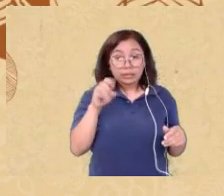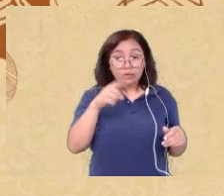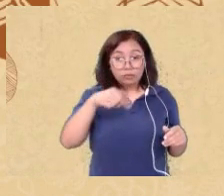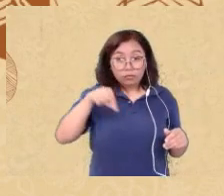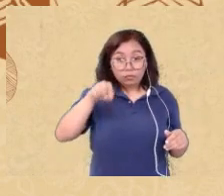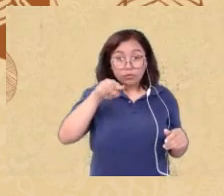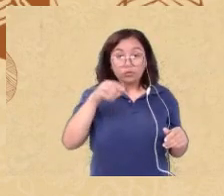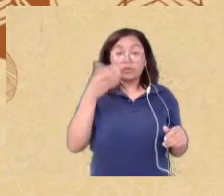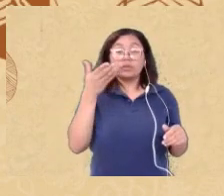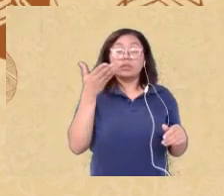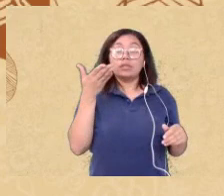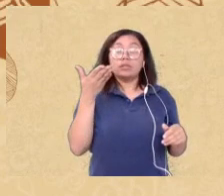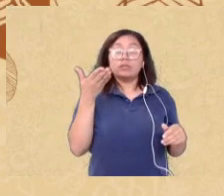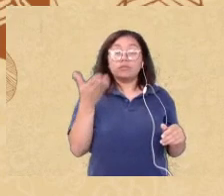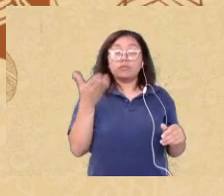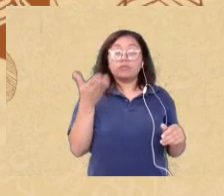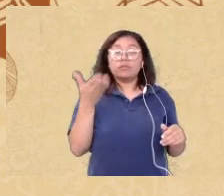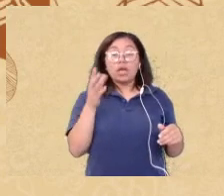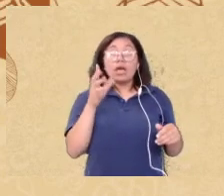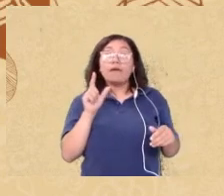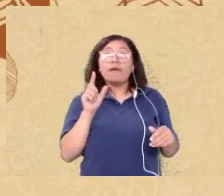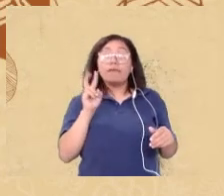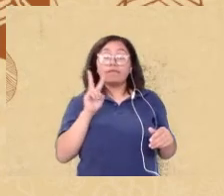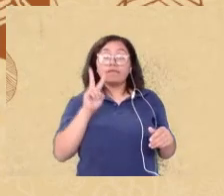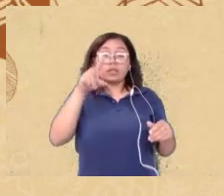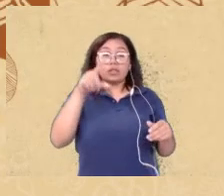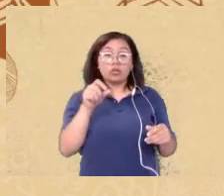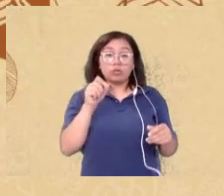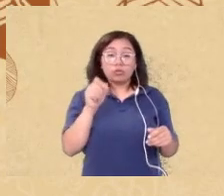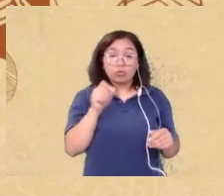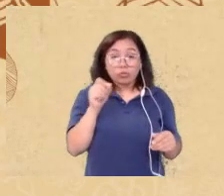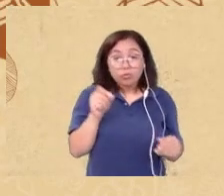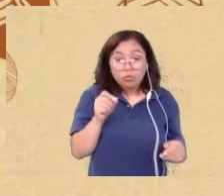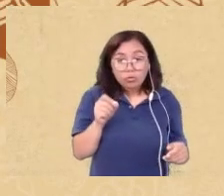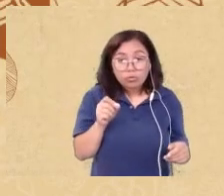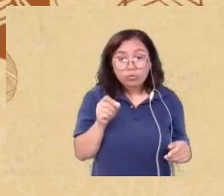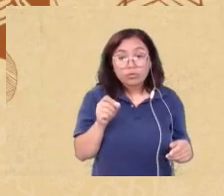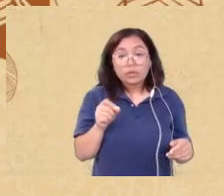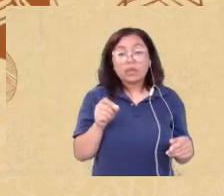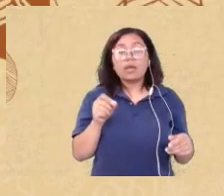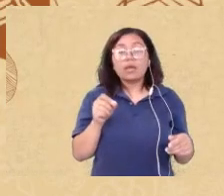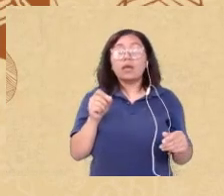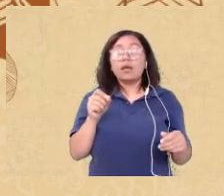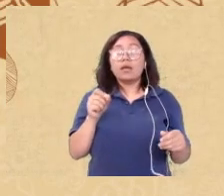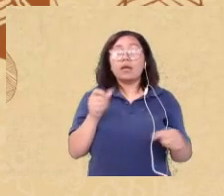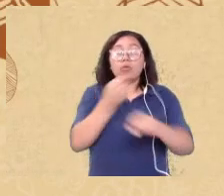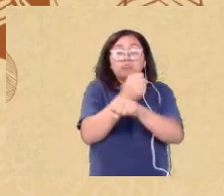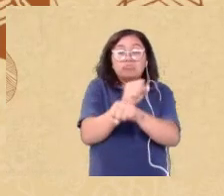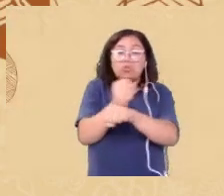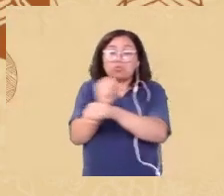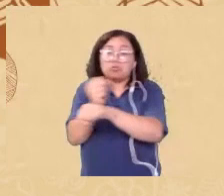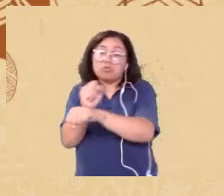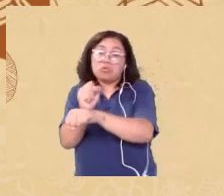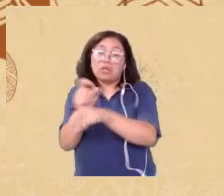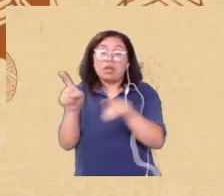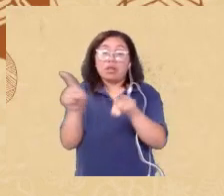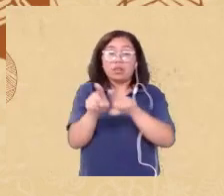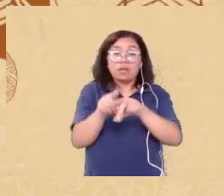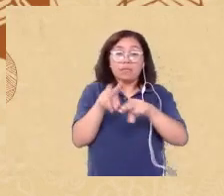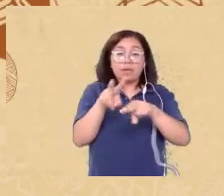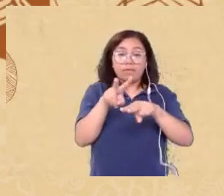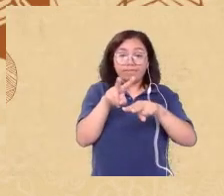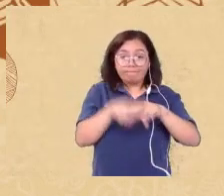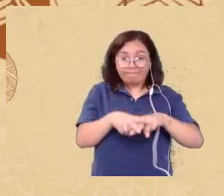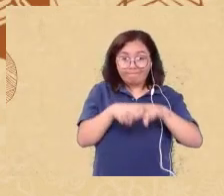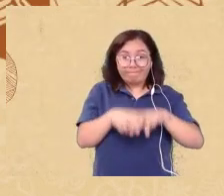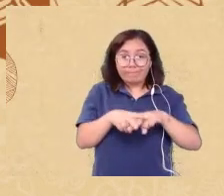recorte do aprisionamento pois ao menos no Brasil a seletividade penal aumenta consideravelmente